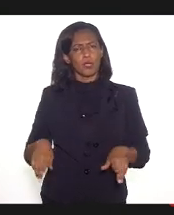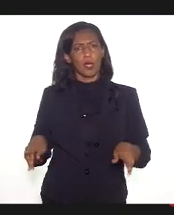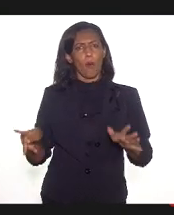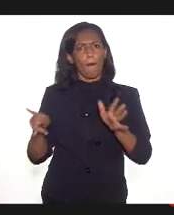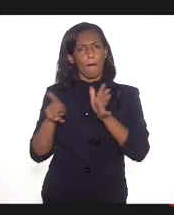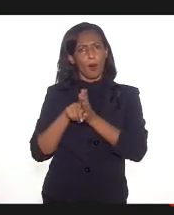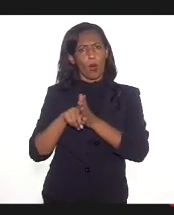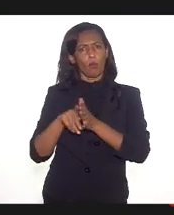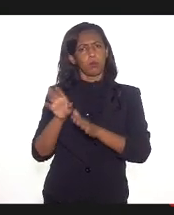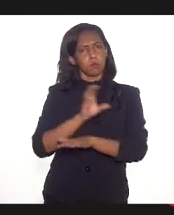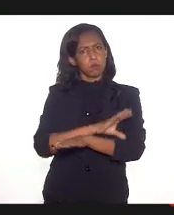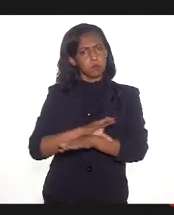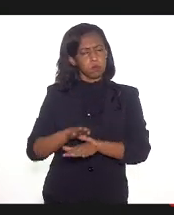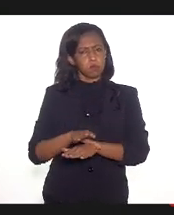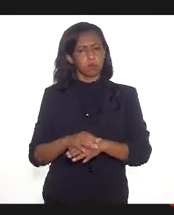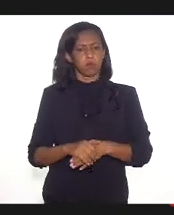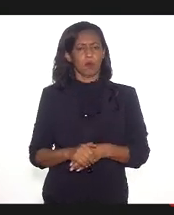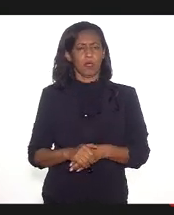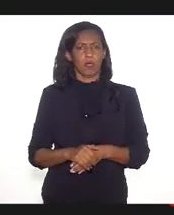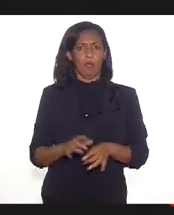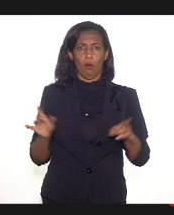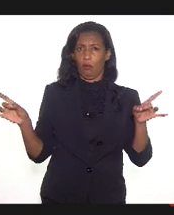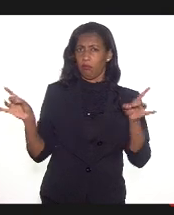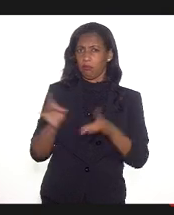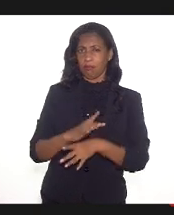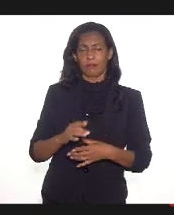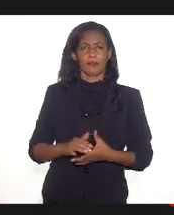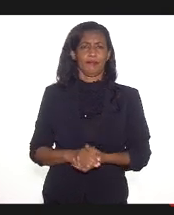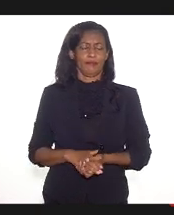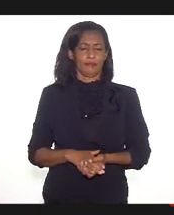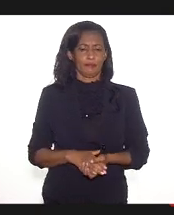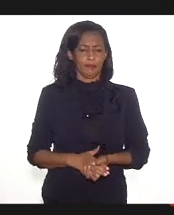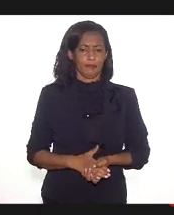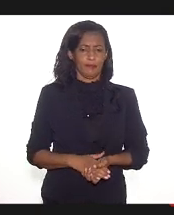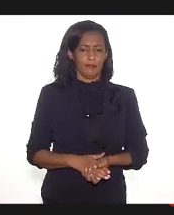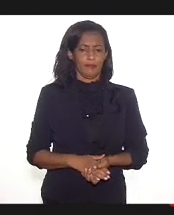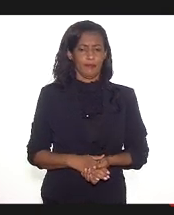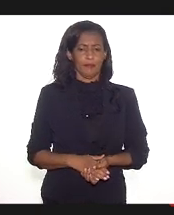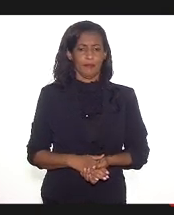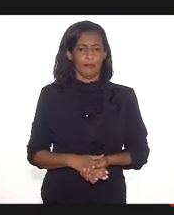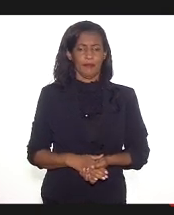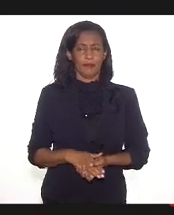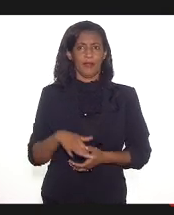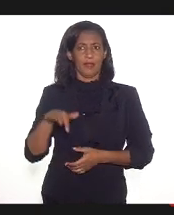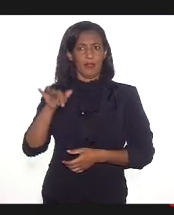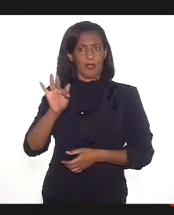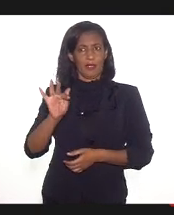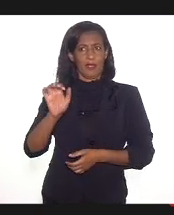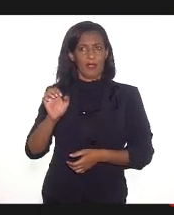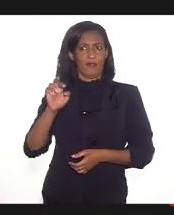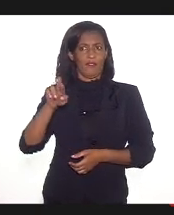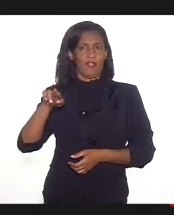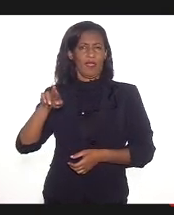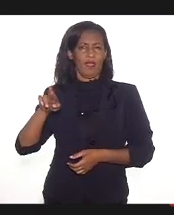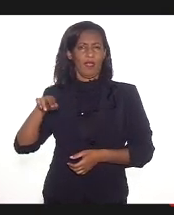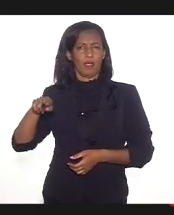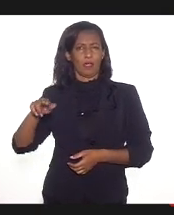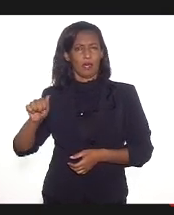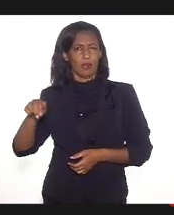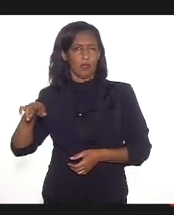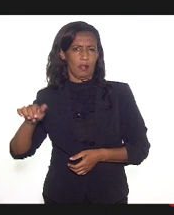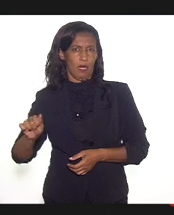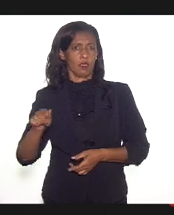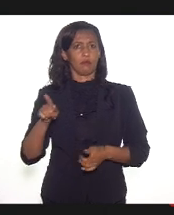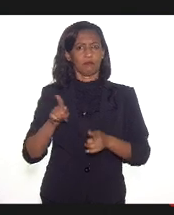culturais altamente complexos. A Fernanda colocou também muito bem a questão